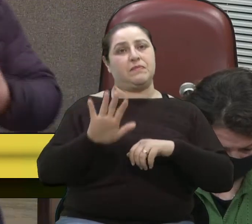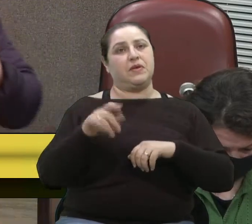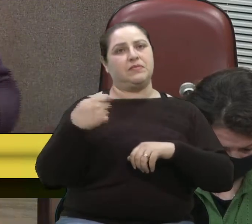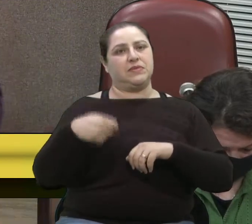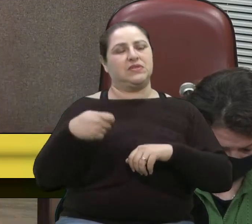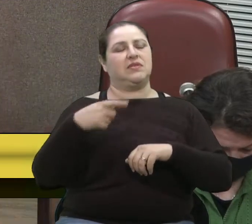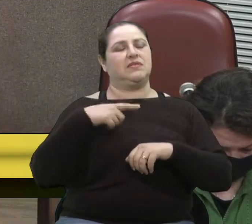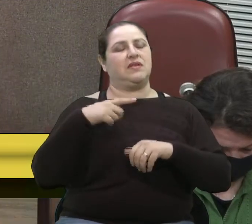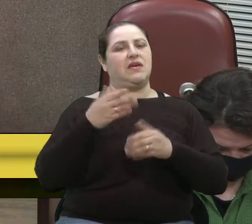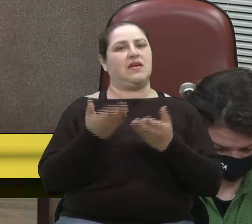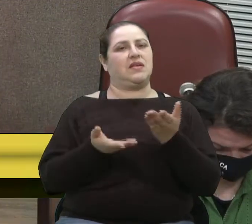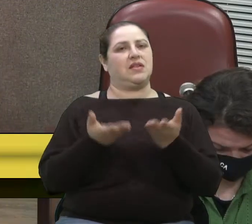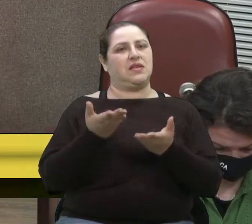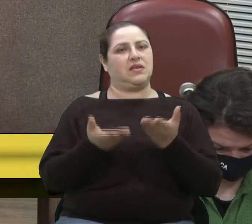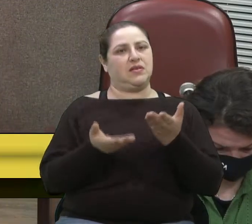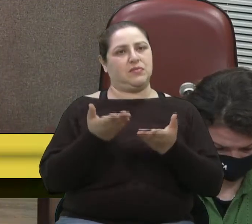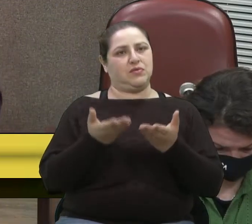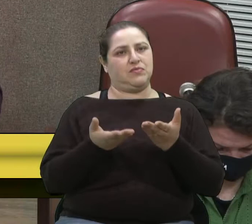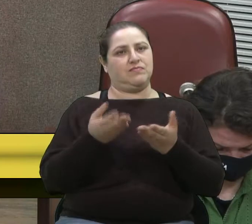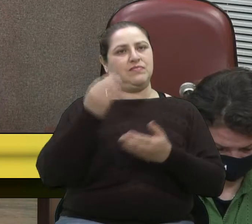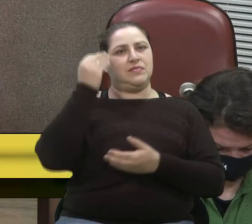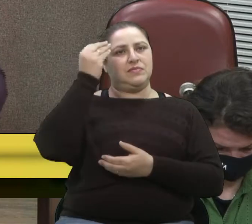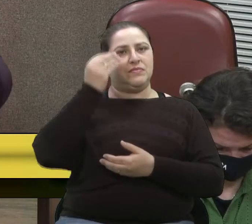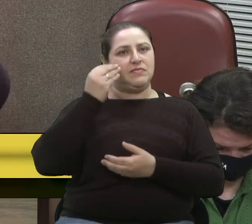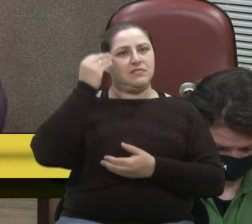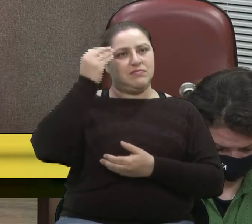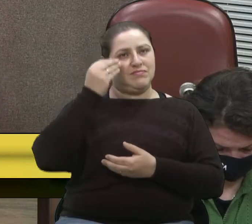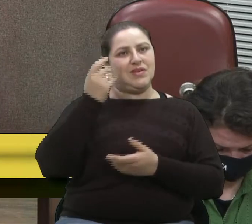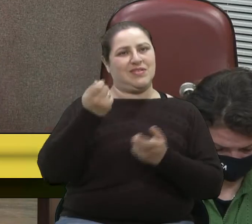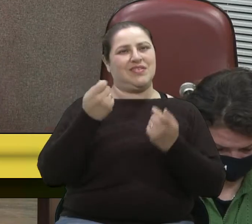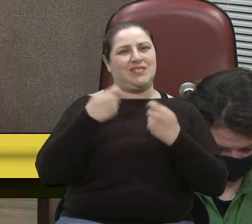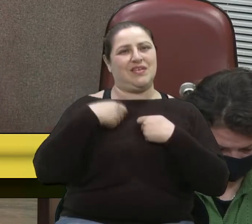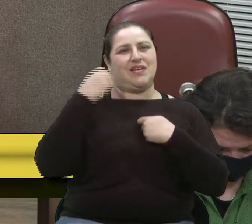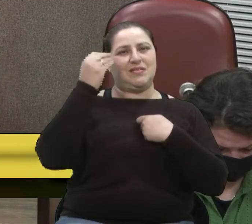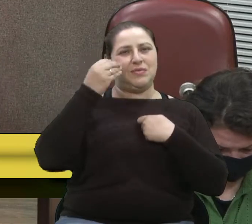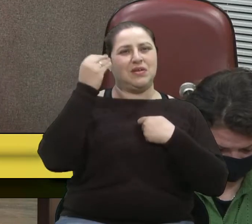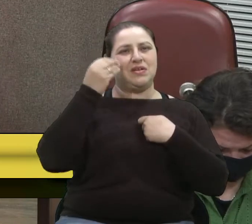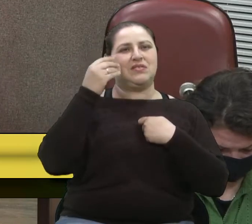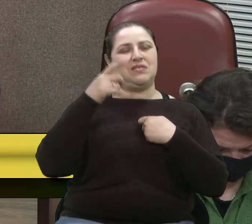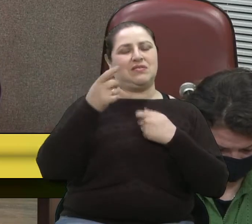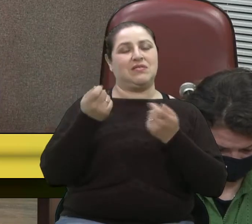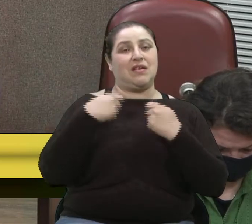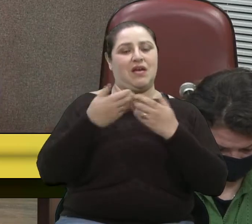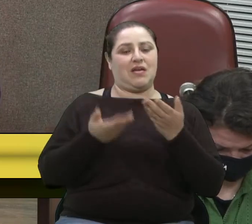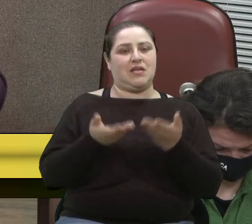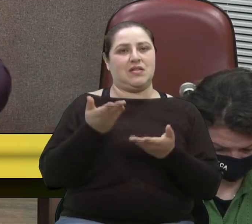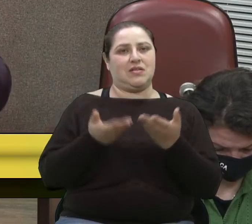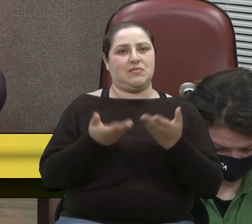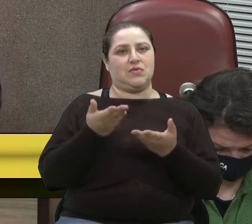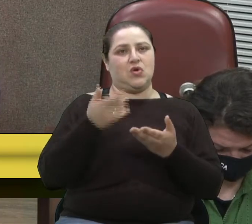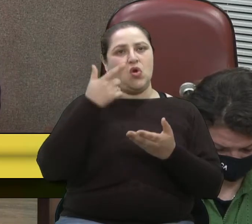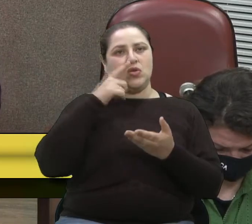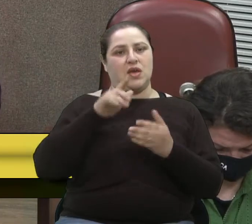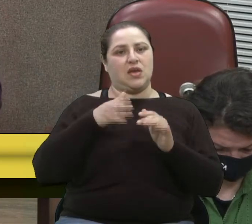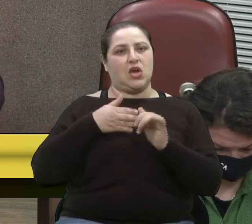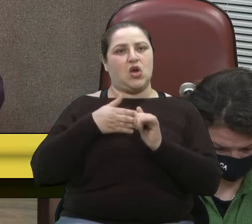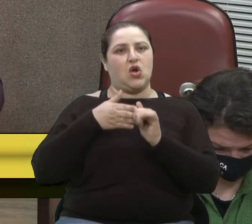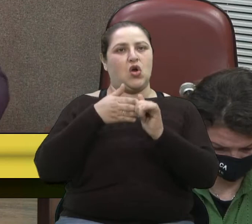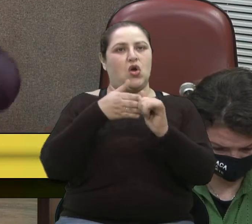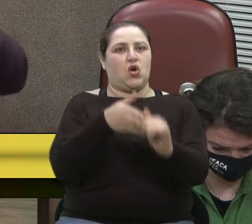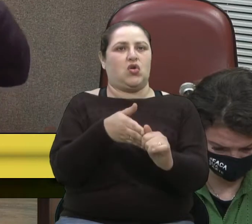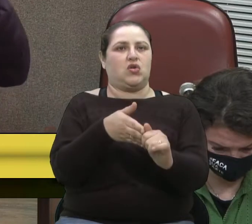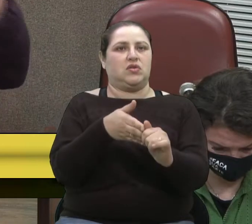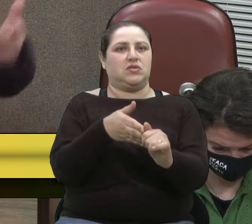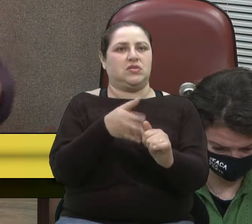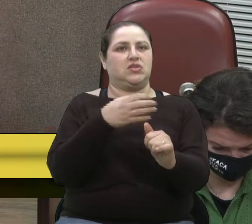senso, equilíbrio e a experiência da isso, a vivência da isso, para conduzir de uma